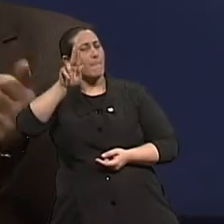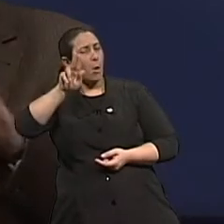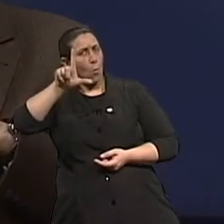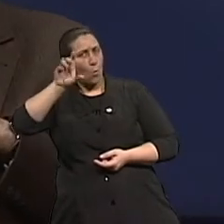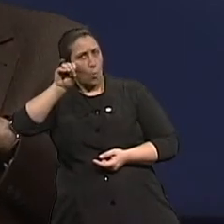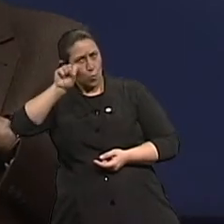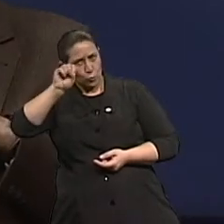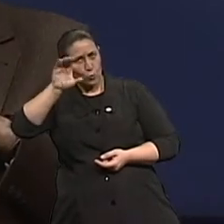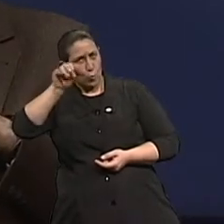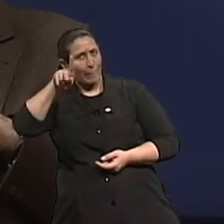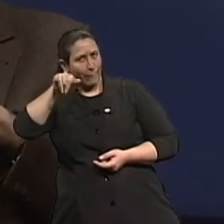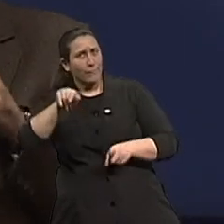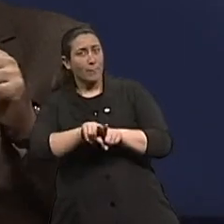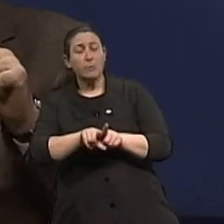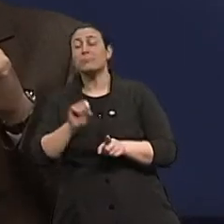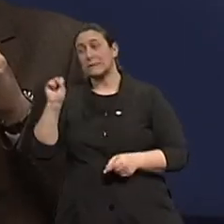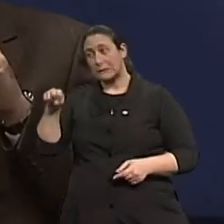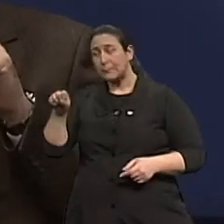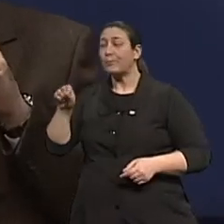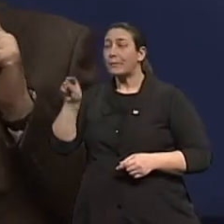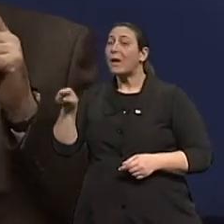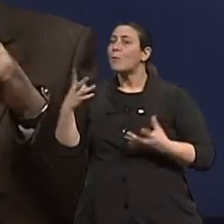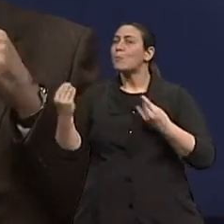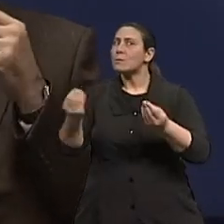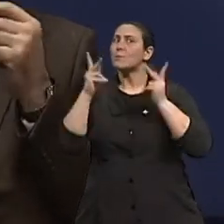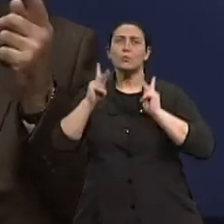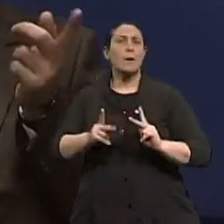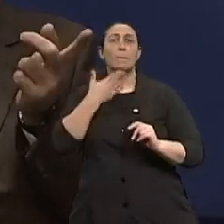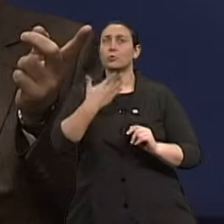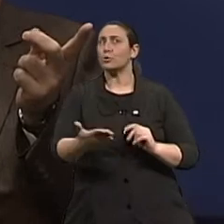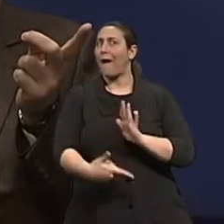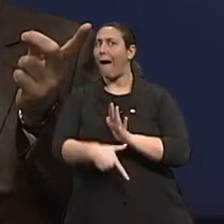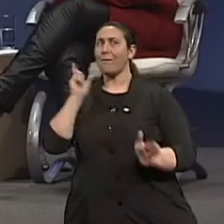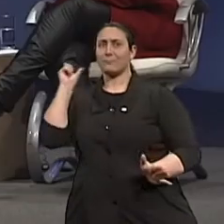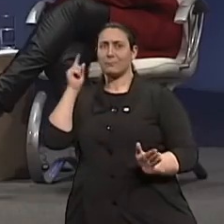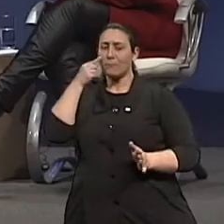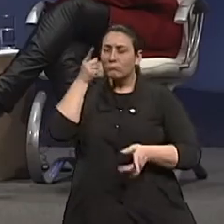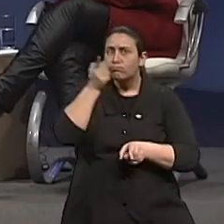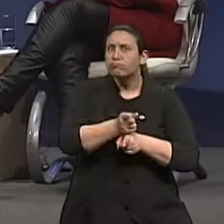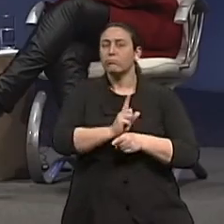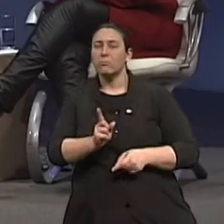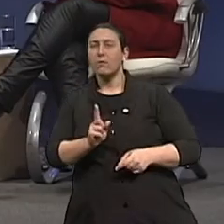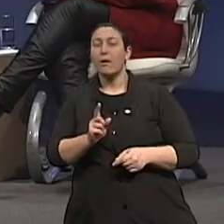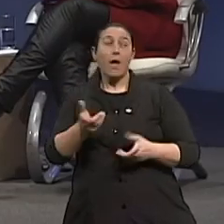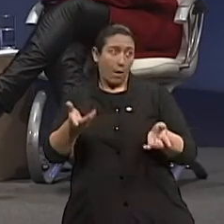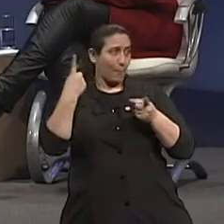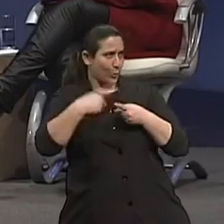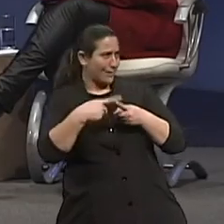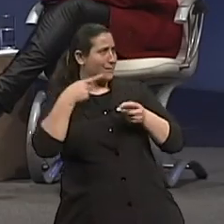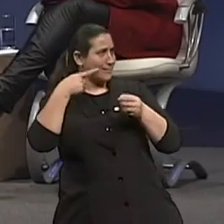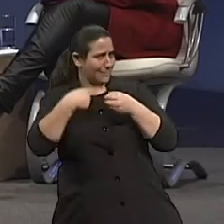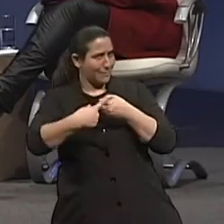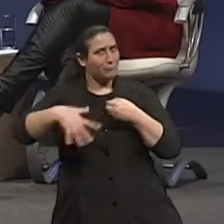Exatamente por isso. Estão pedindo para fazer o diagnóstico precoce. E por a cidade ser uma cidade que está com muitos